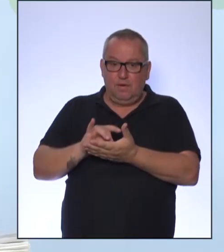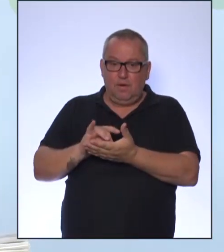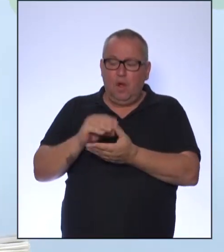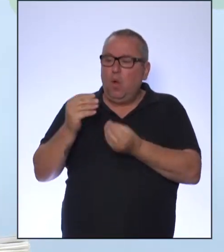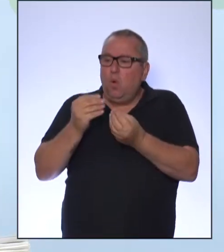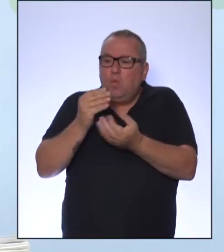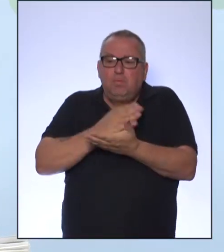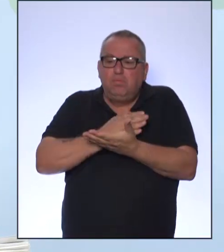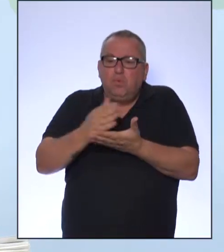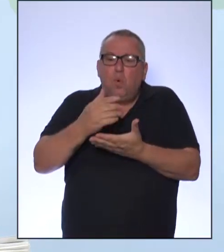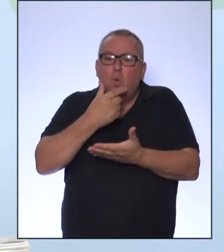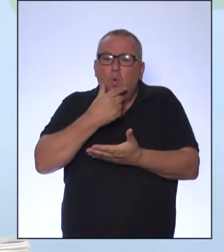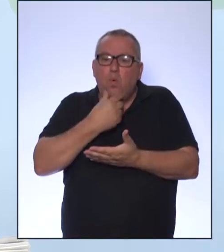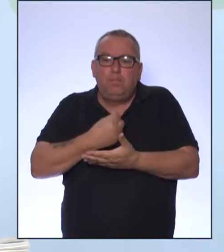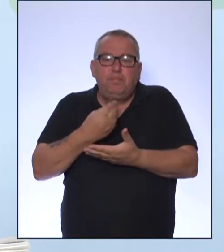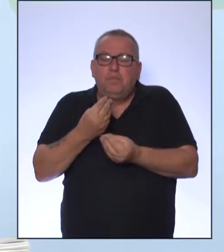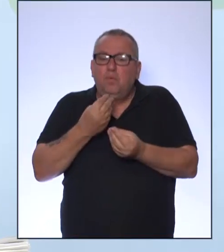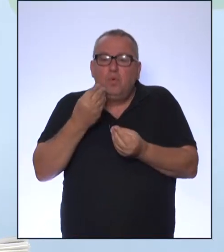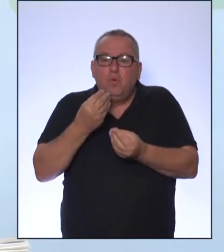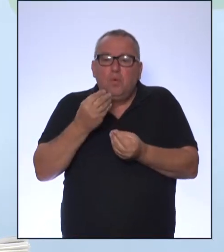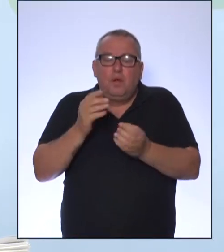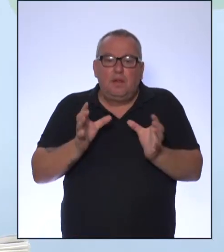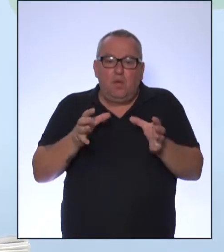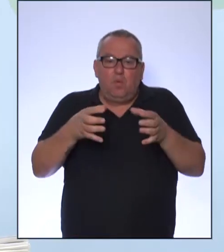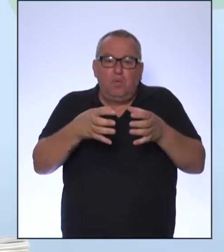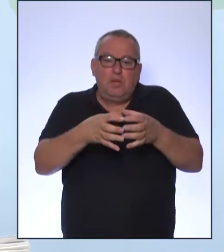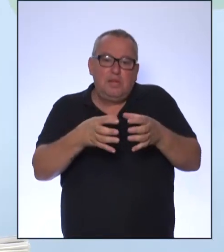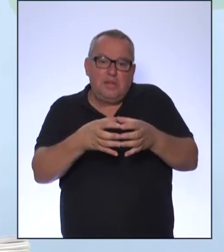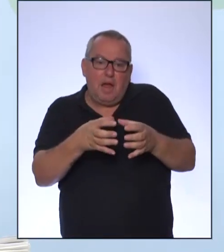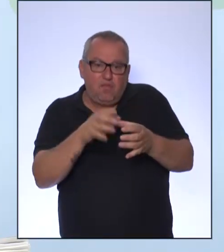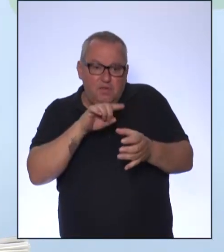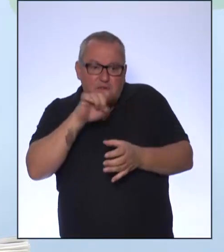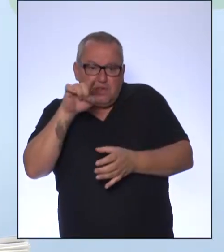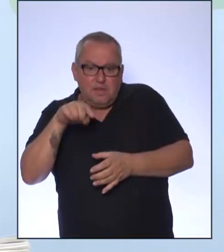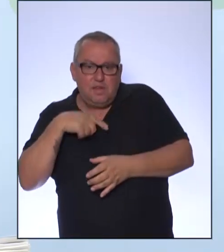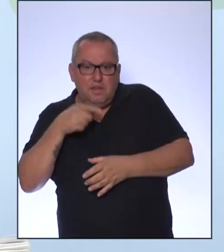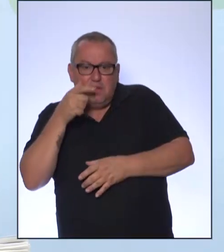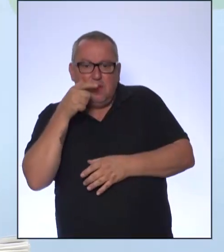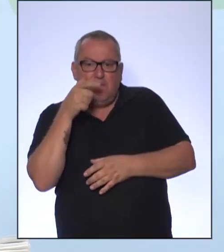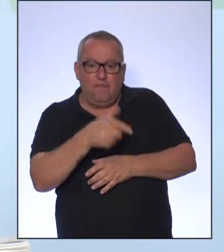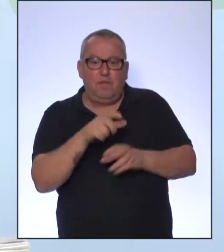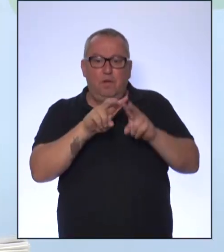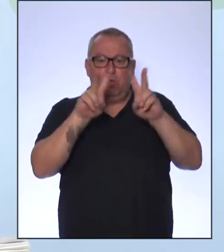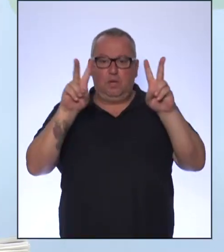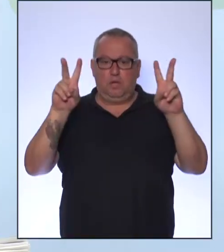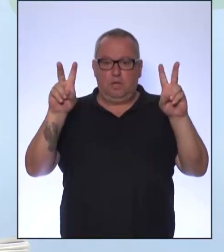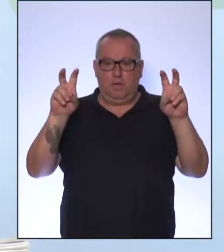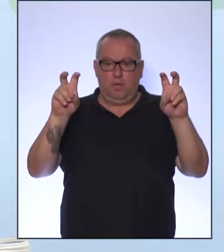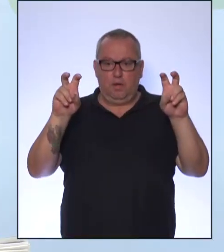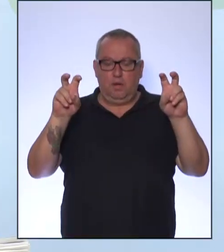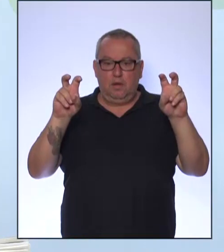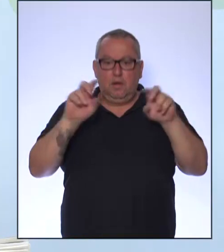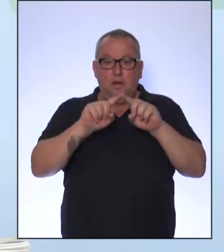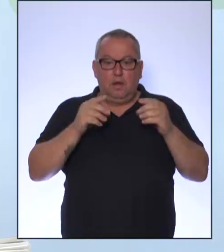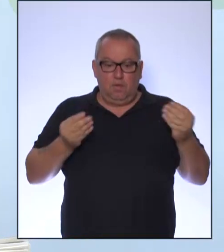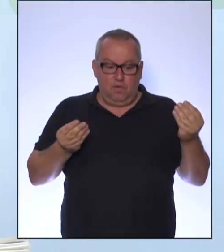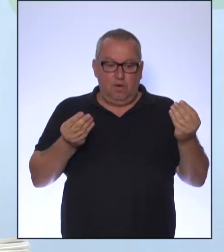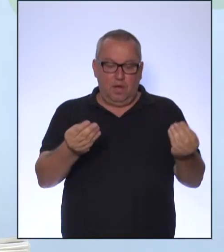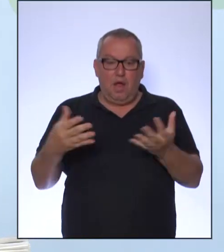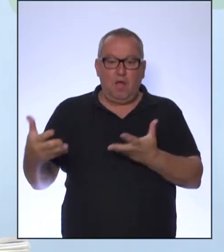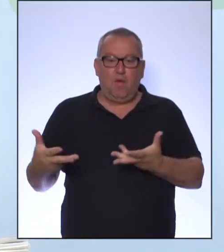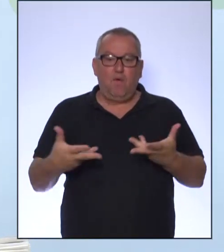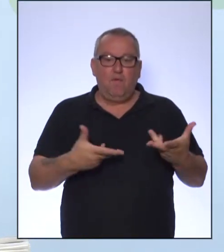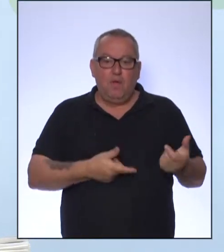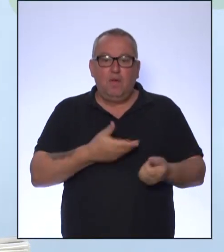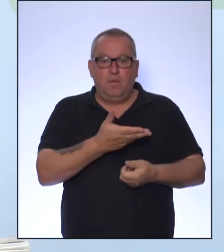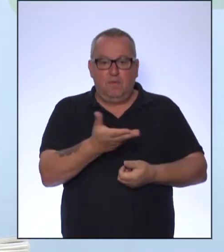homem, como a comunidade científica tem tratado esse tema? Então, gente deixa aqui o convite para vocês.